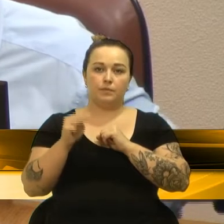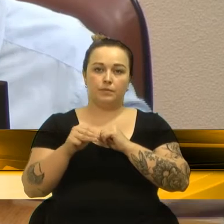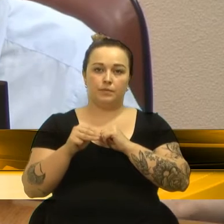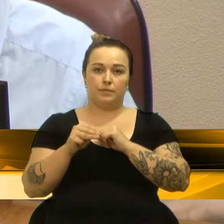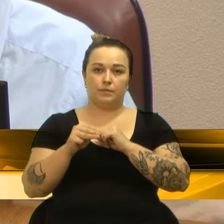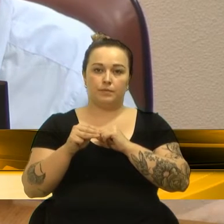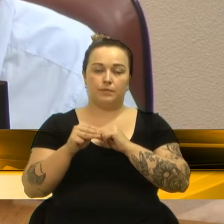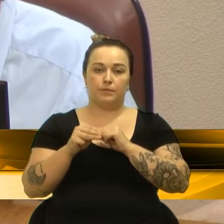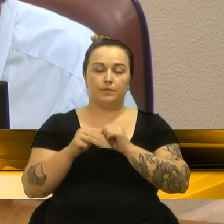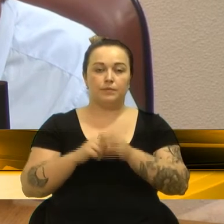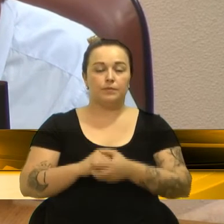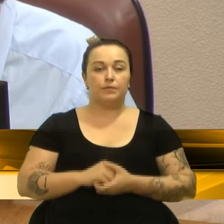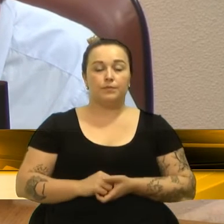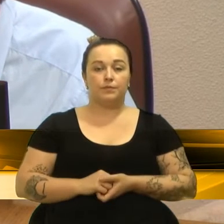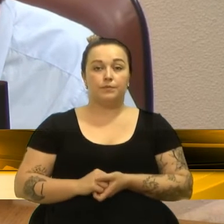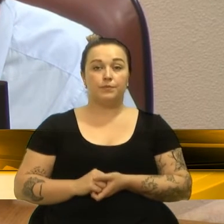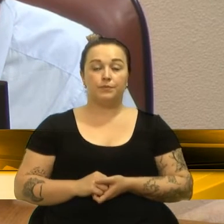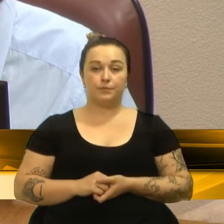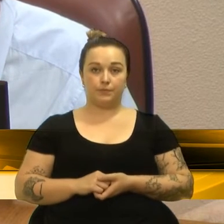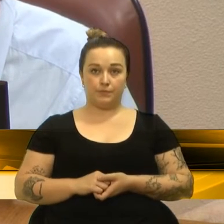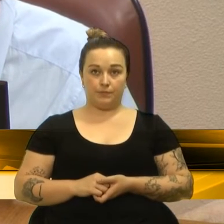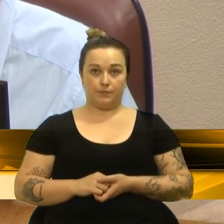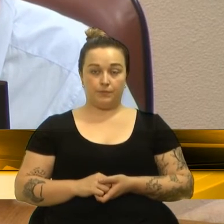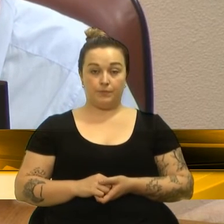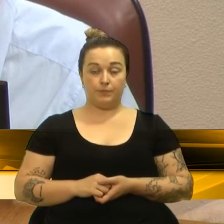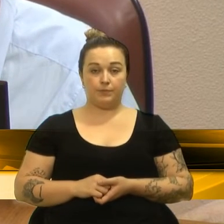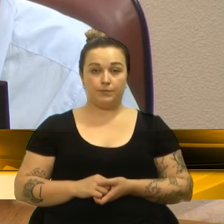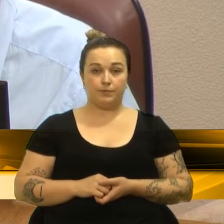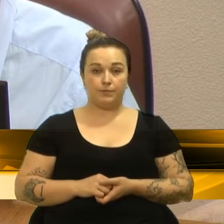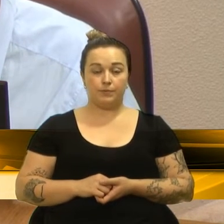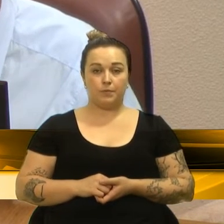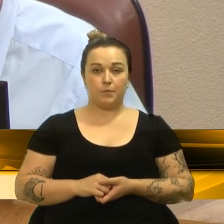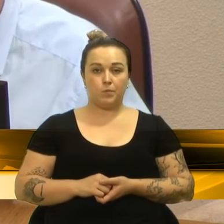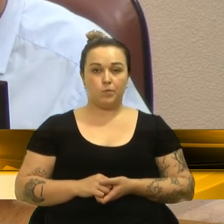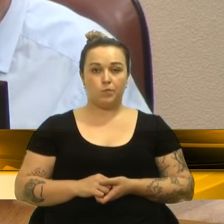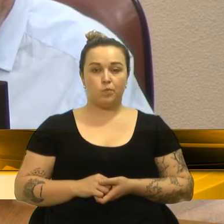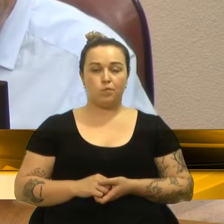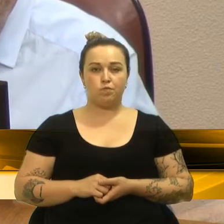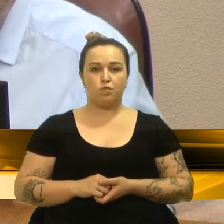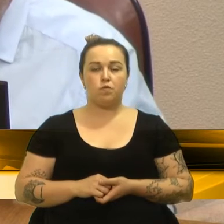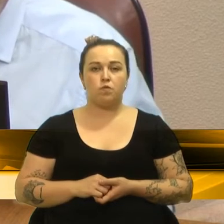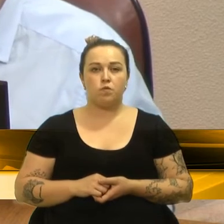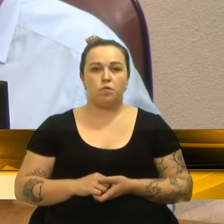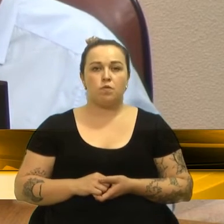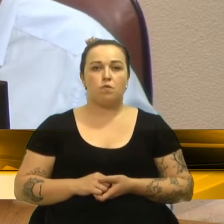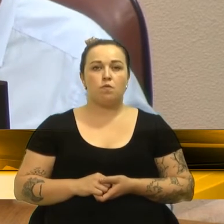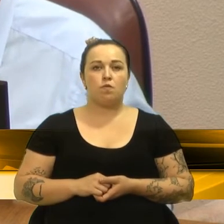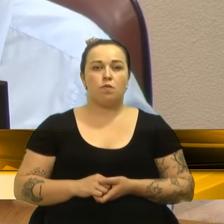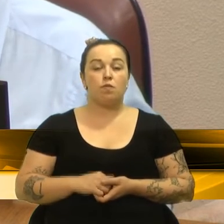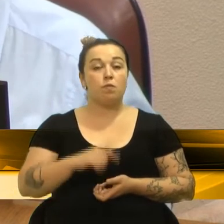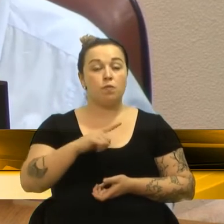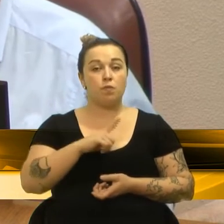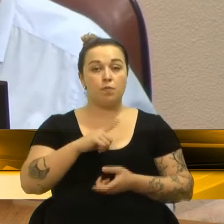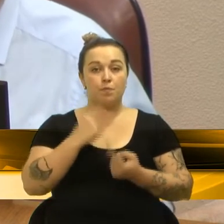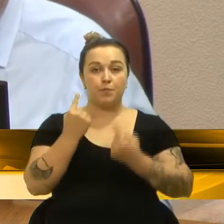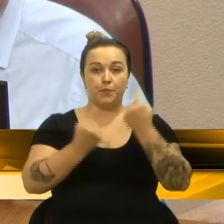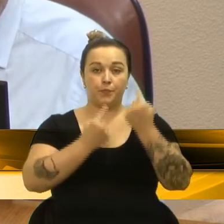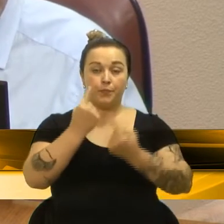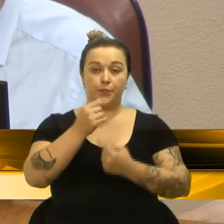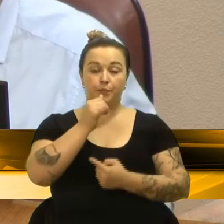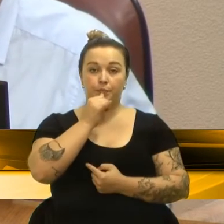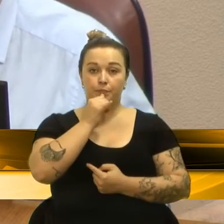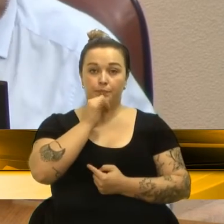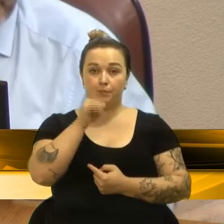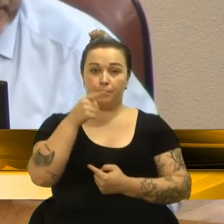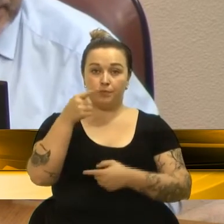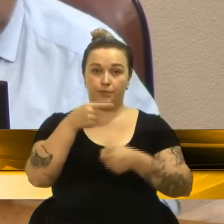e aqui tem alguns exemplos de outros municípios, ah não,